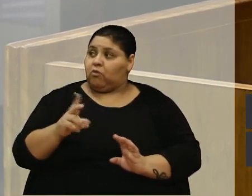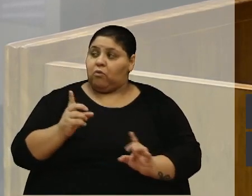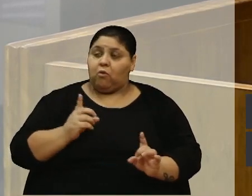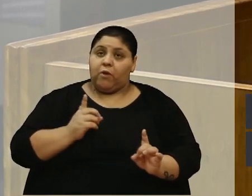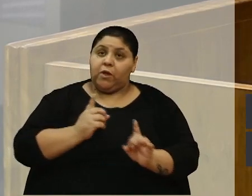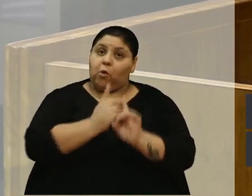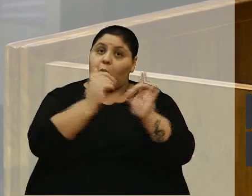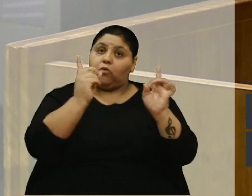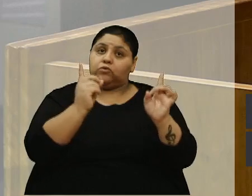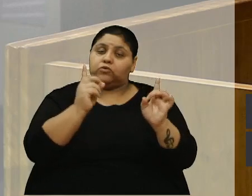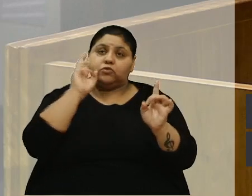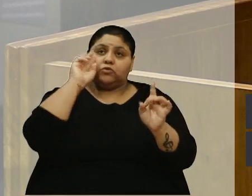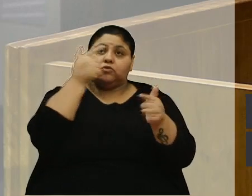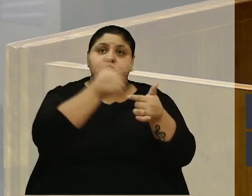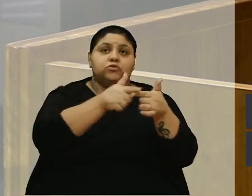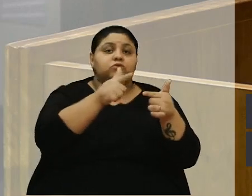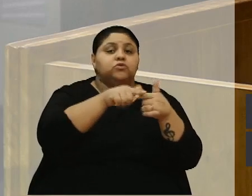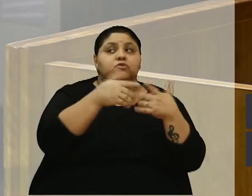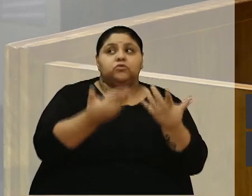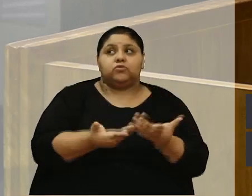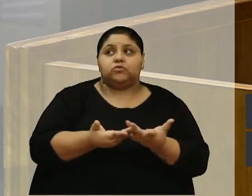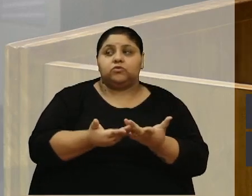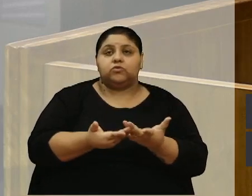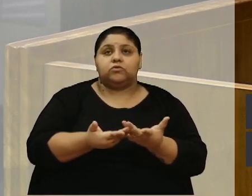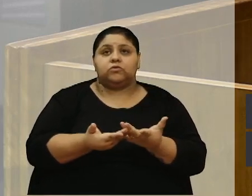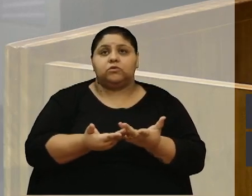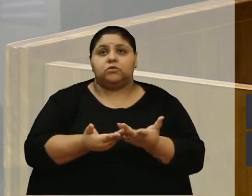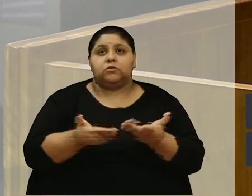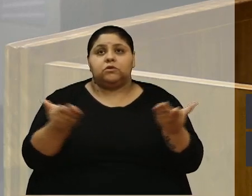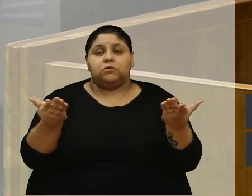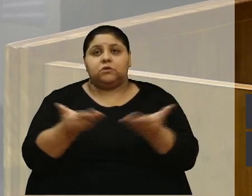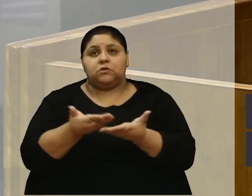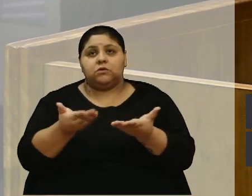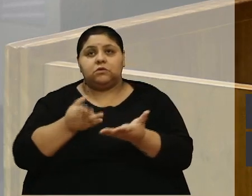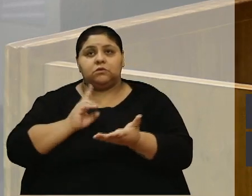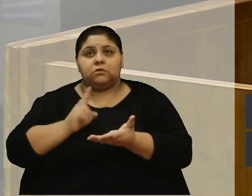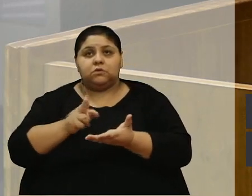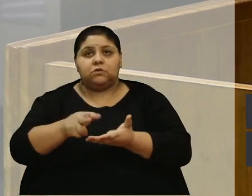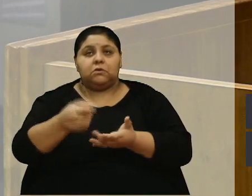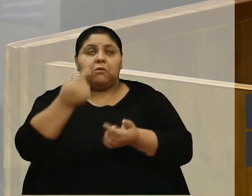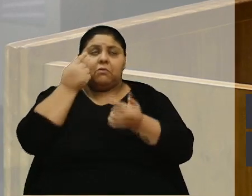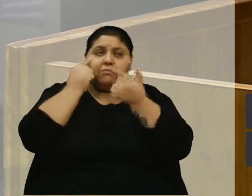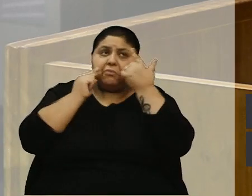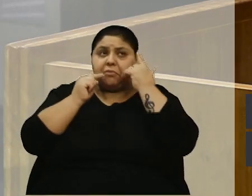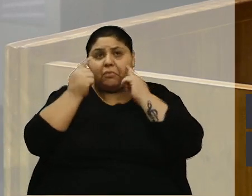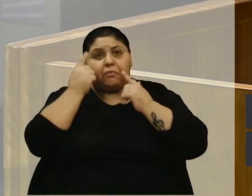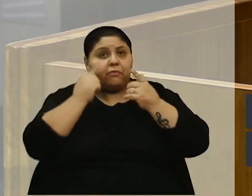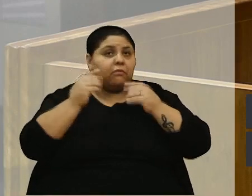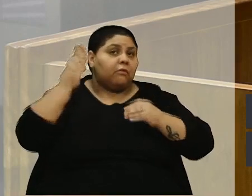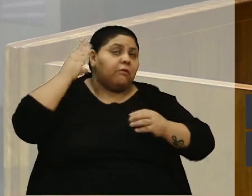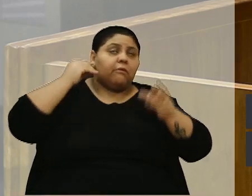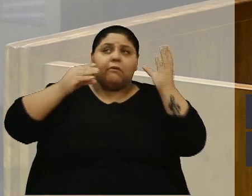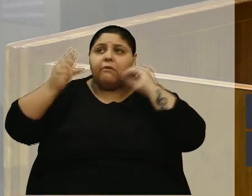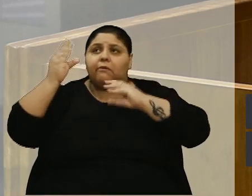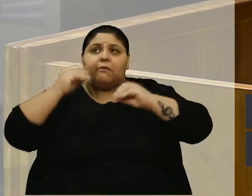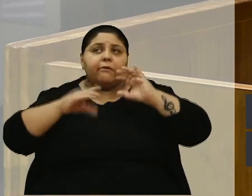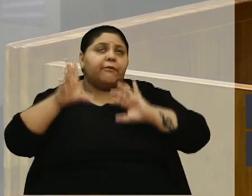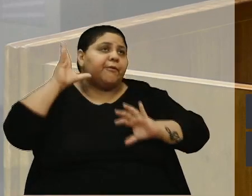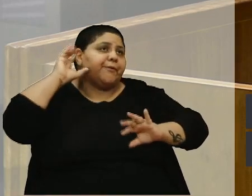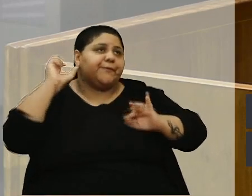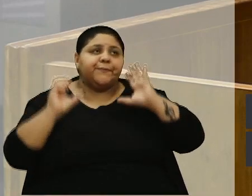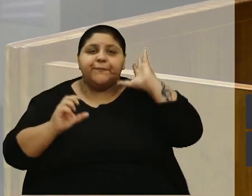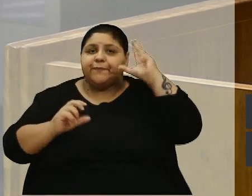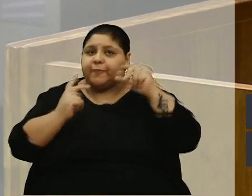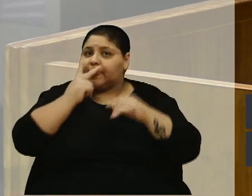solução, ou é aquilo que se diz. Vamos ficar sempre choramingando, ouvindo sempre as